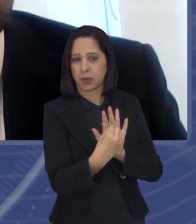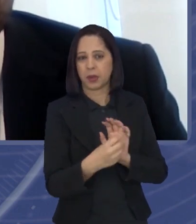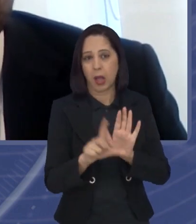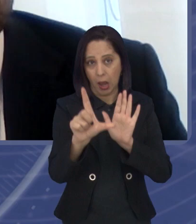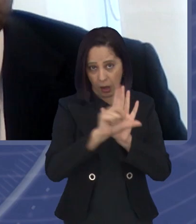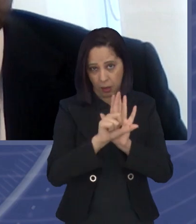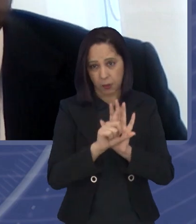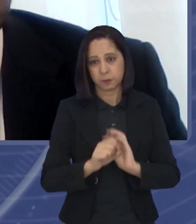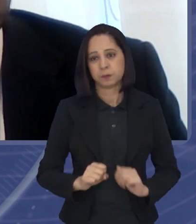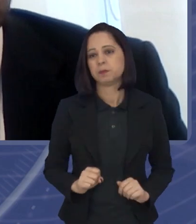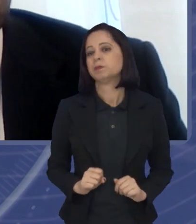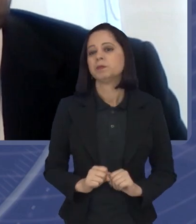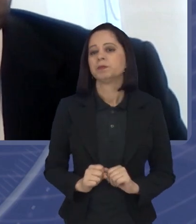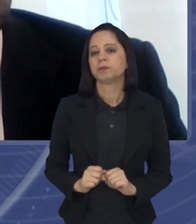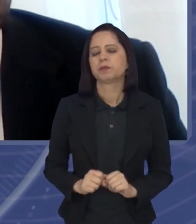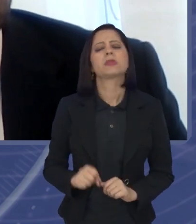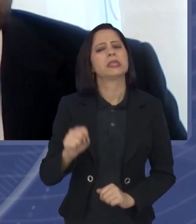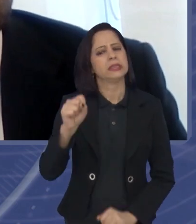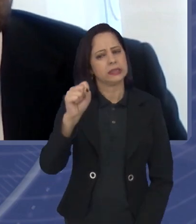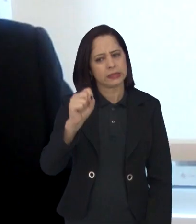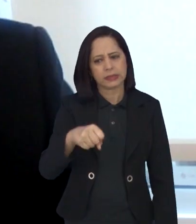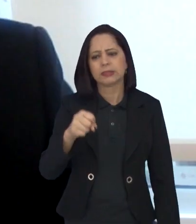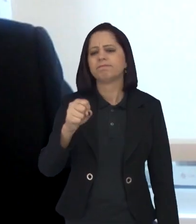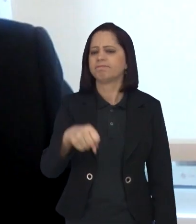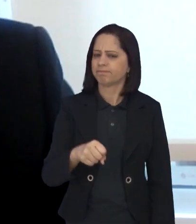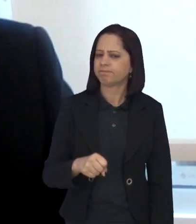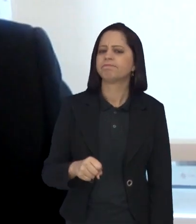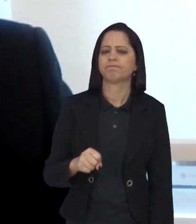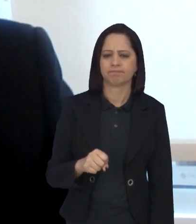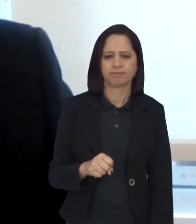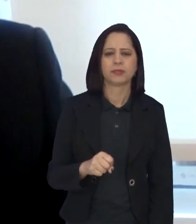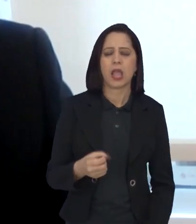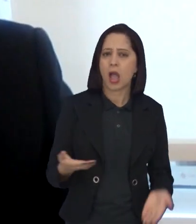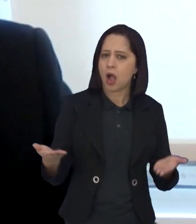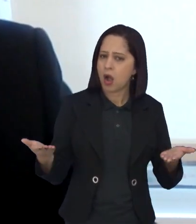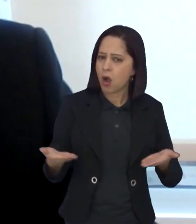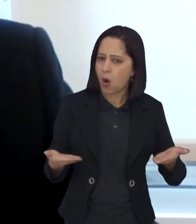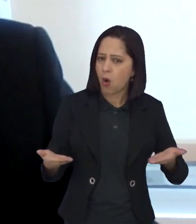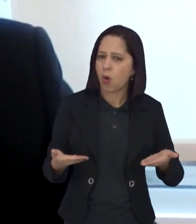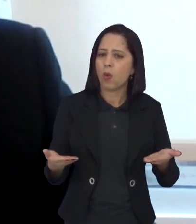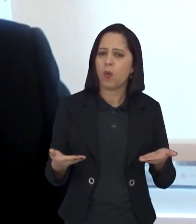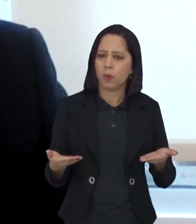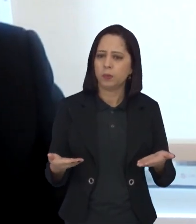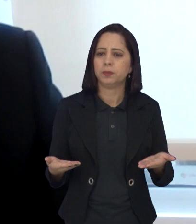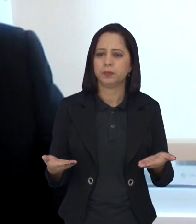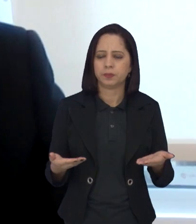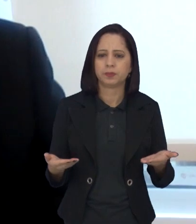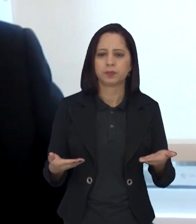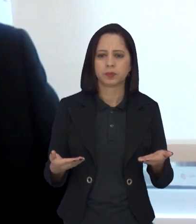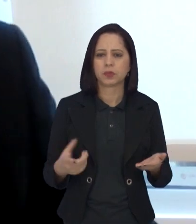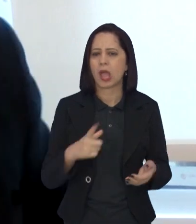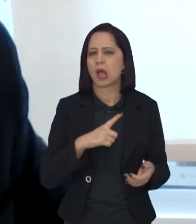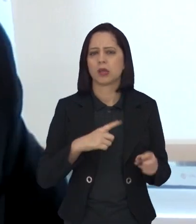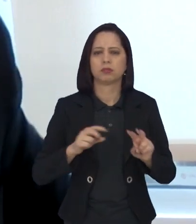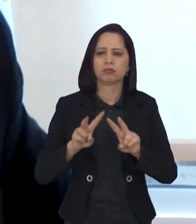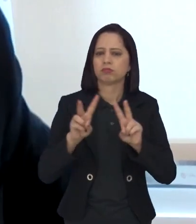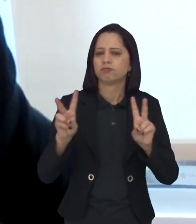coisa? Sim, eu acredito que sim. Hoje a gente tem a questão